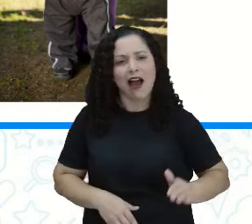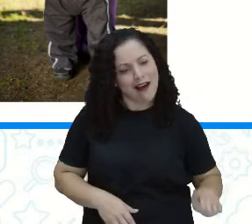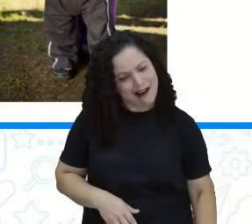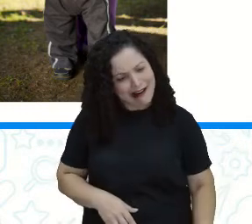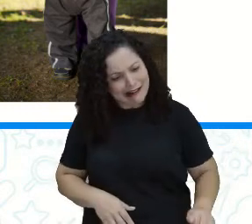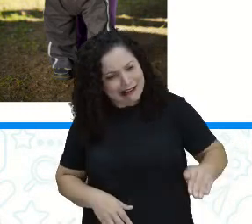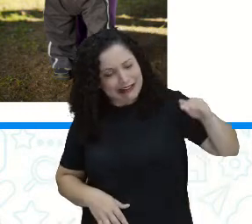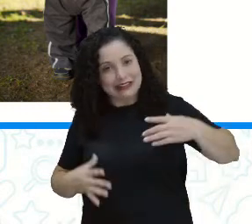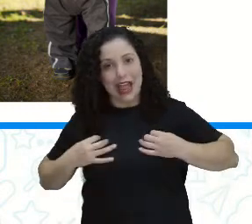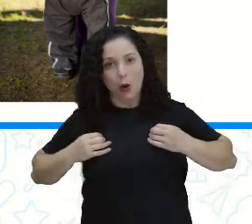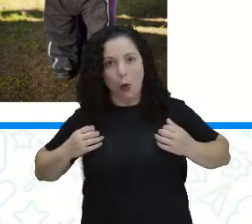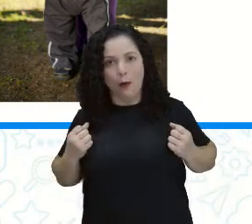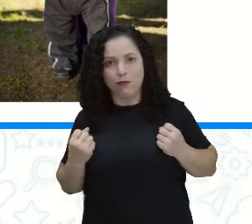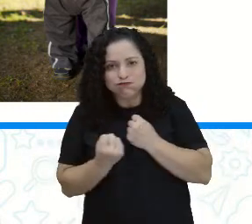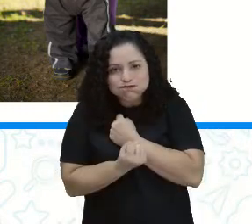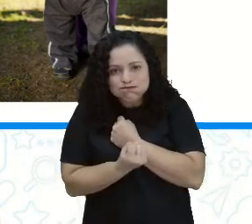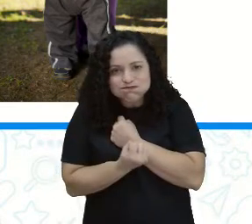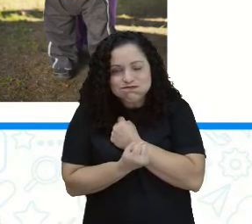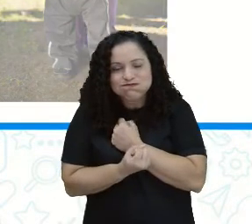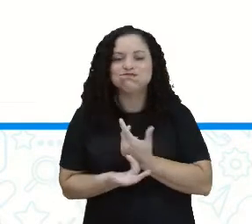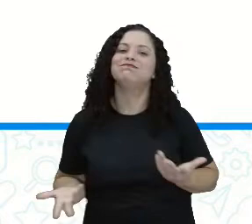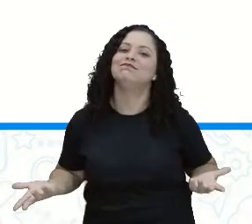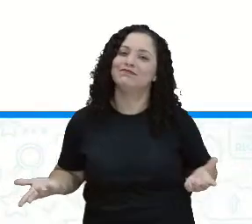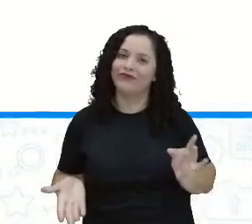apertado, já está pequeno.